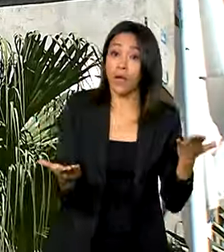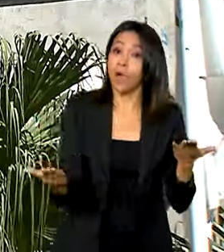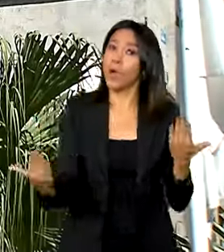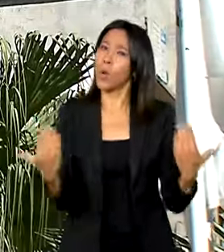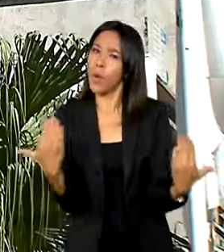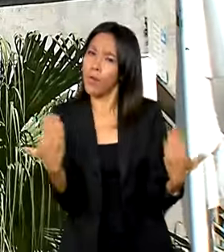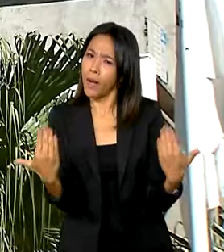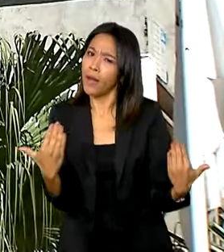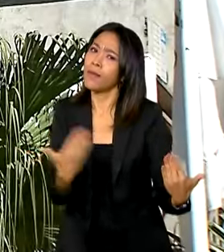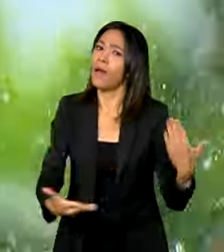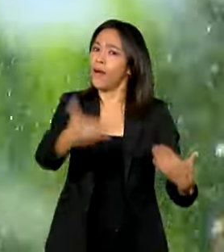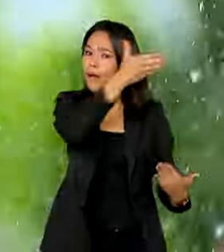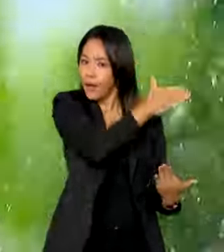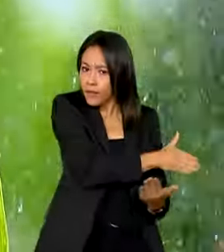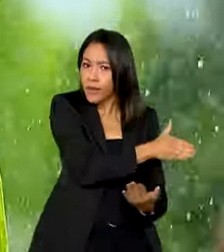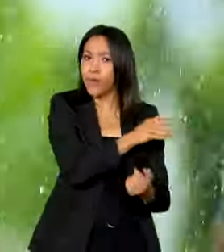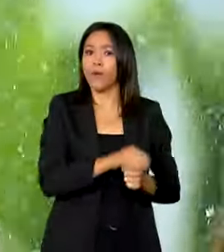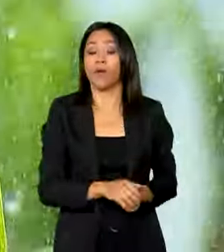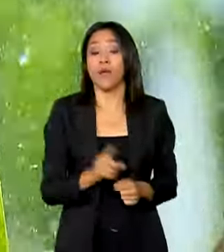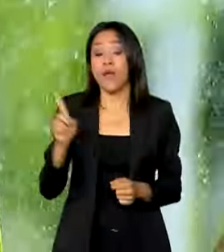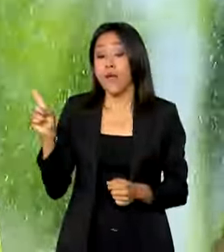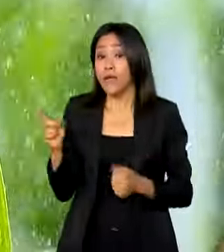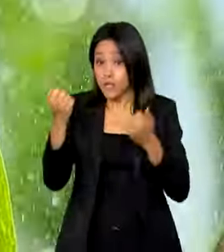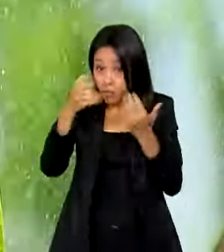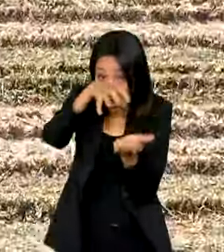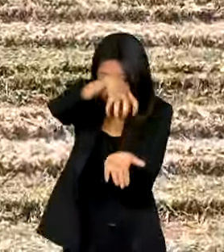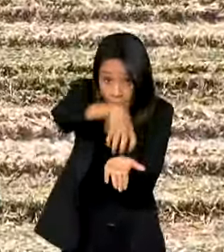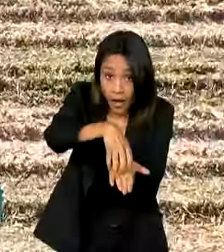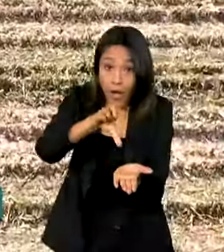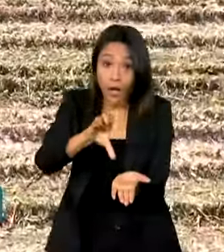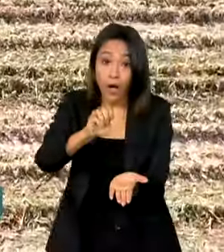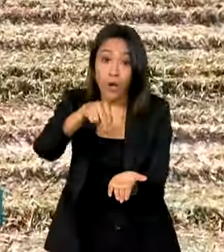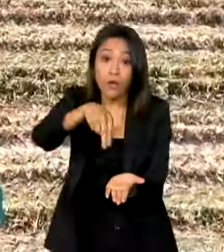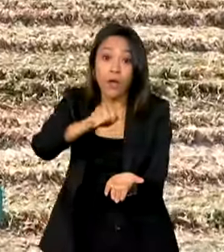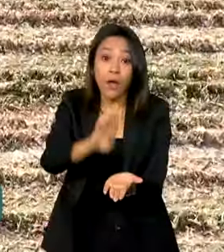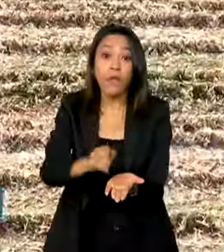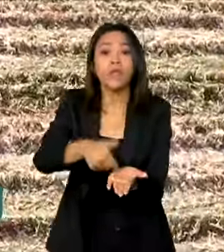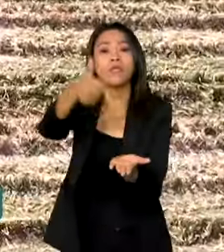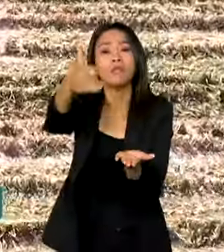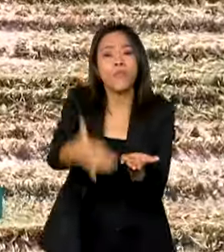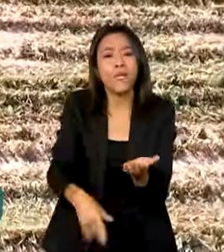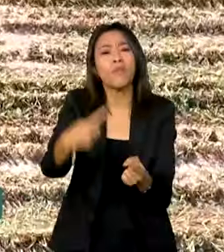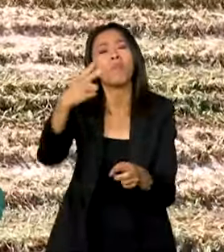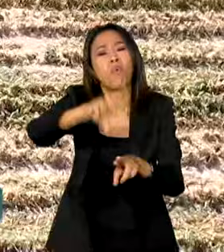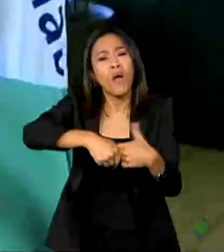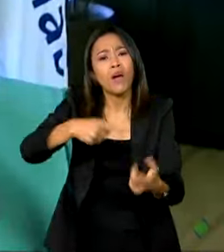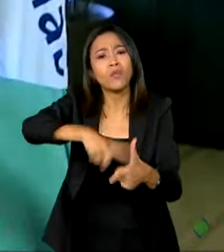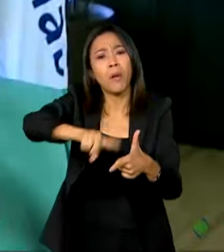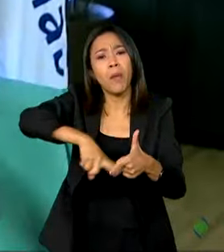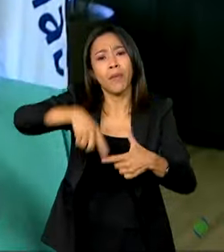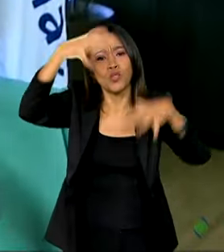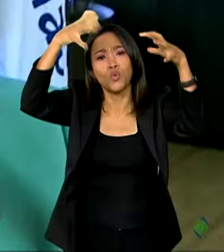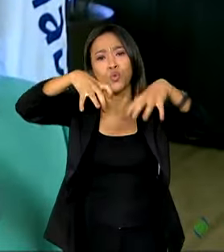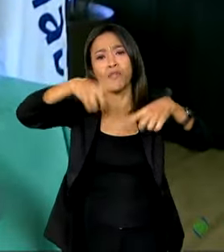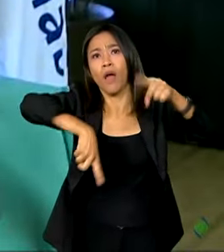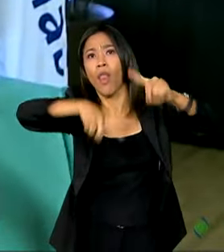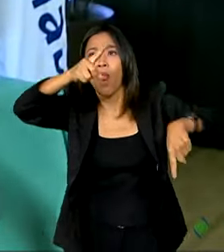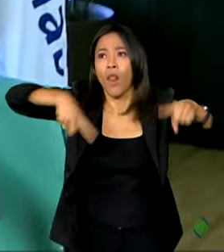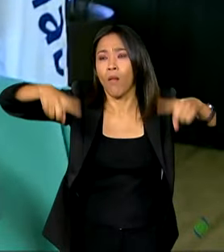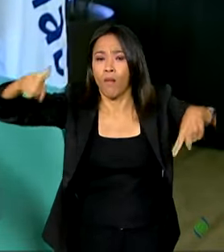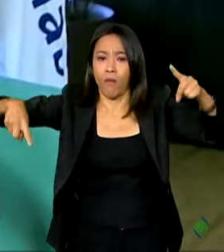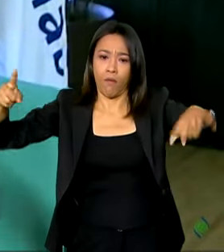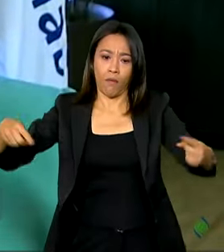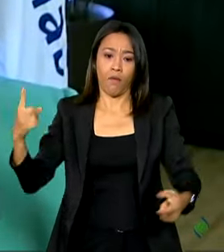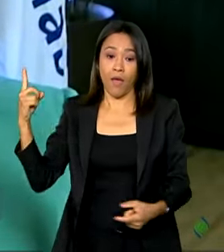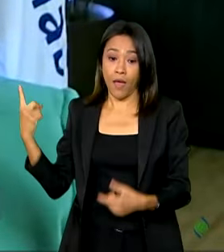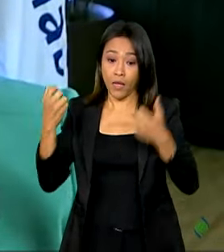Segundo a Conab, a redução se deve principalmente à irregularidade nas chuvas. Esse declínio, como